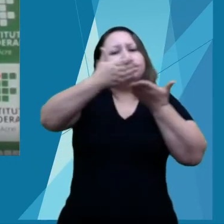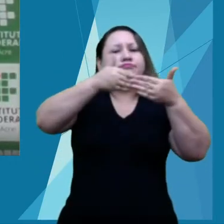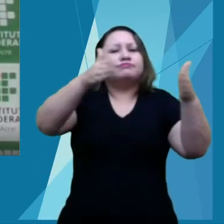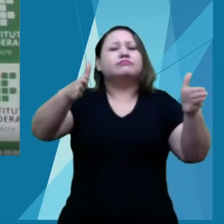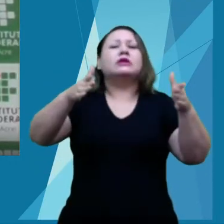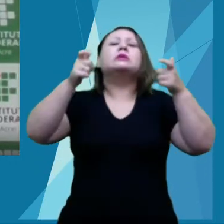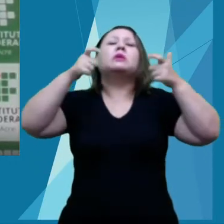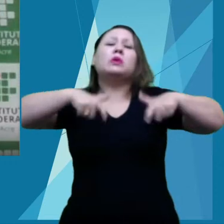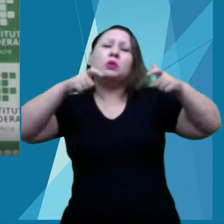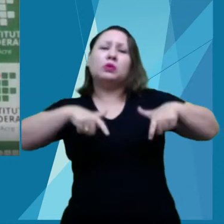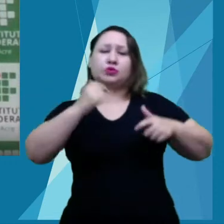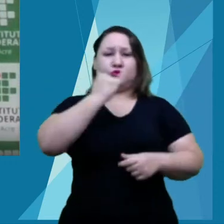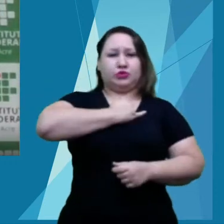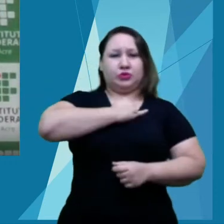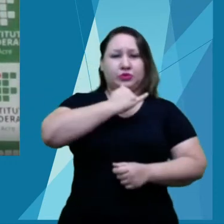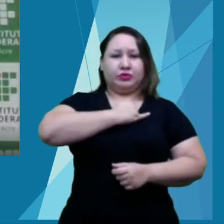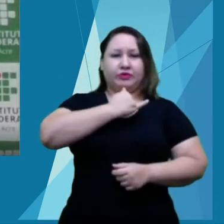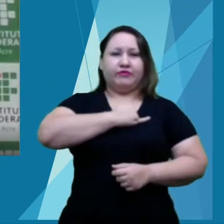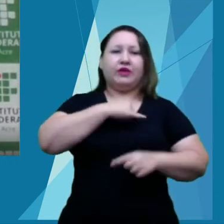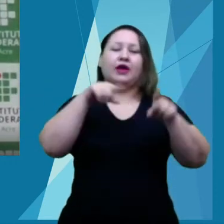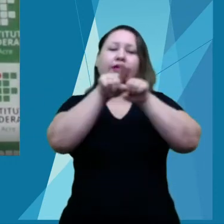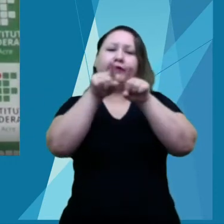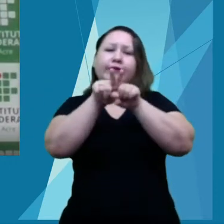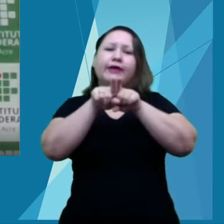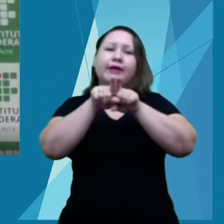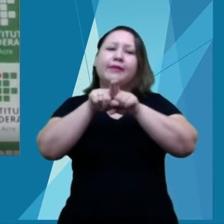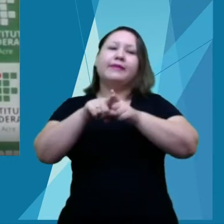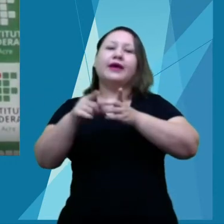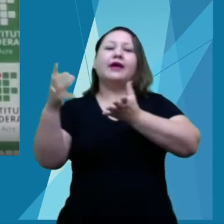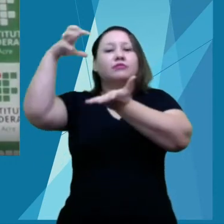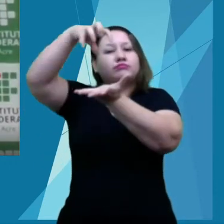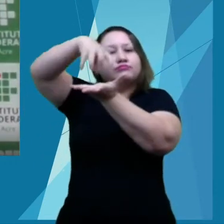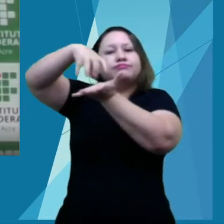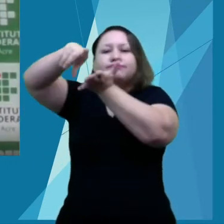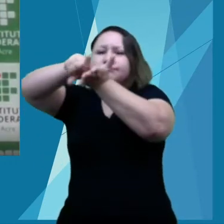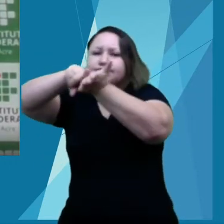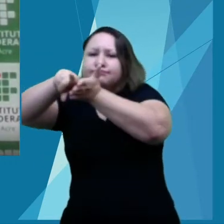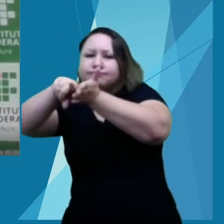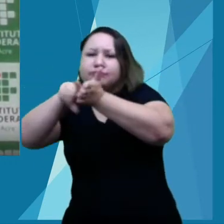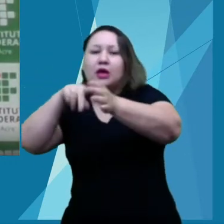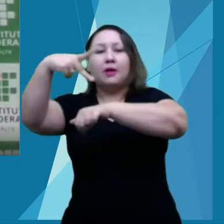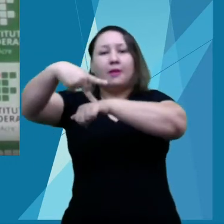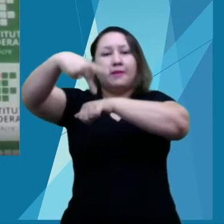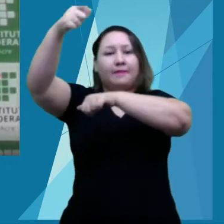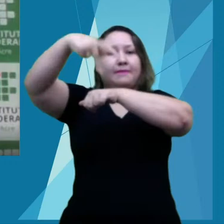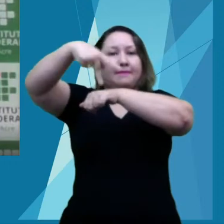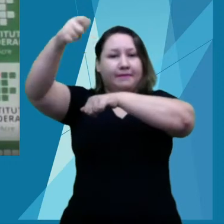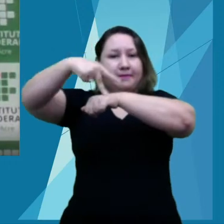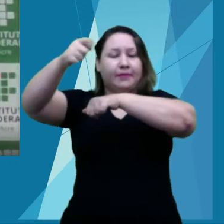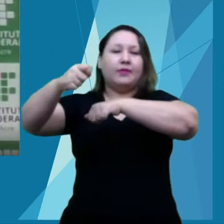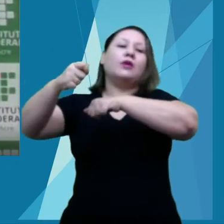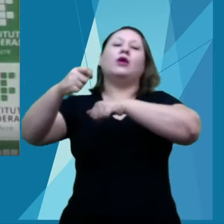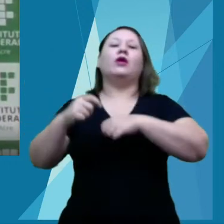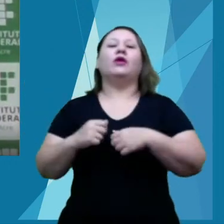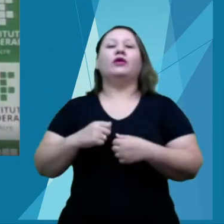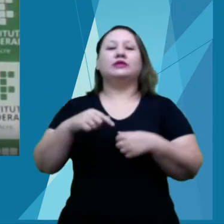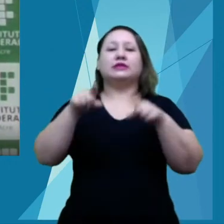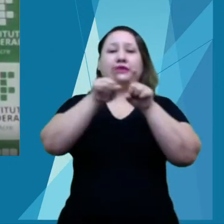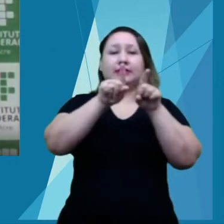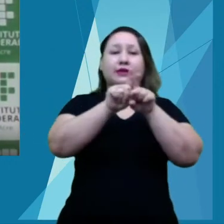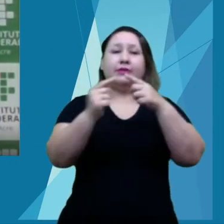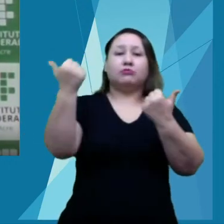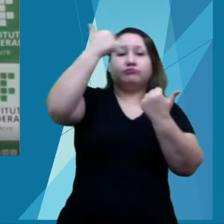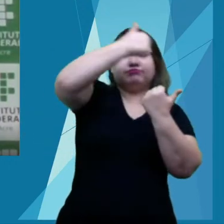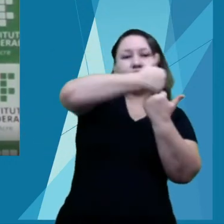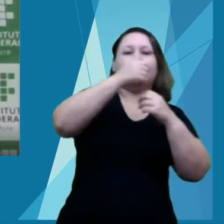da Pró-Reitoria de Pesquisa, Inovação e Pós-Graduação, da Pró-Reitoria de Extensão e da Pró-Reitoria de